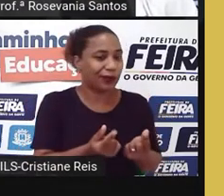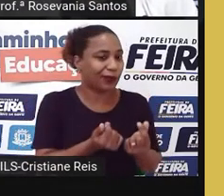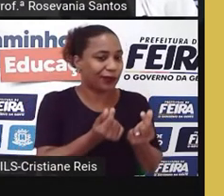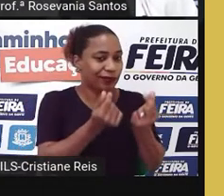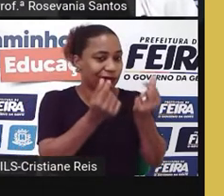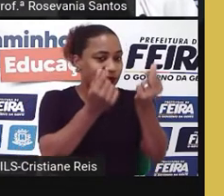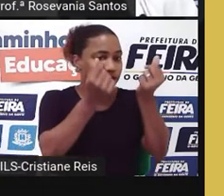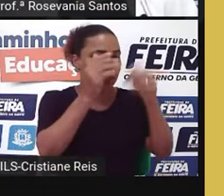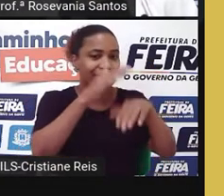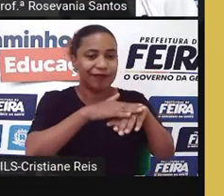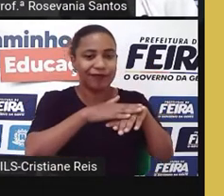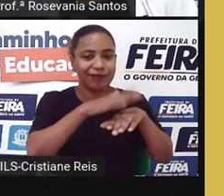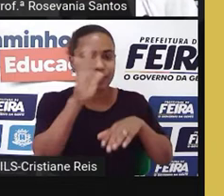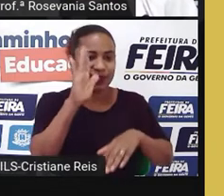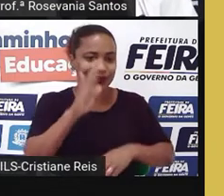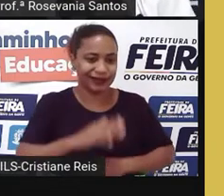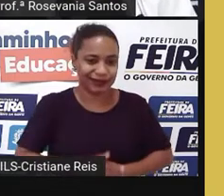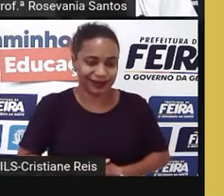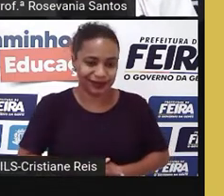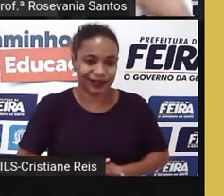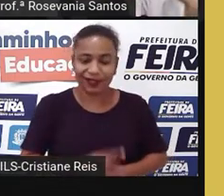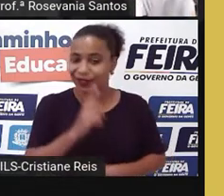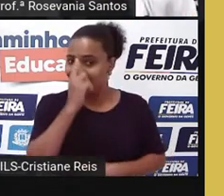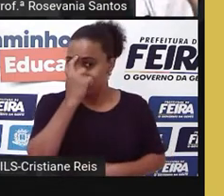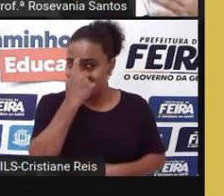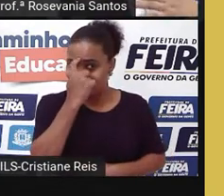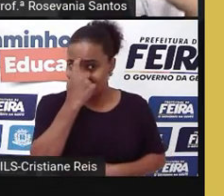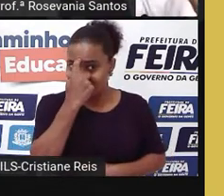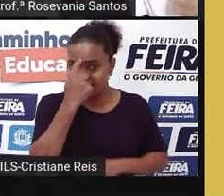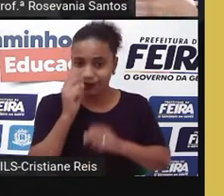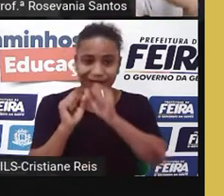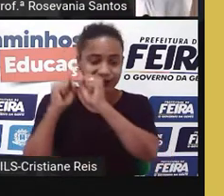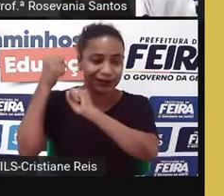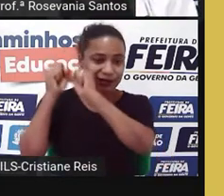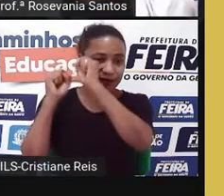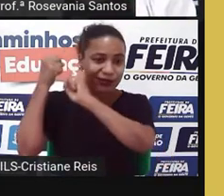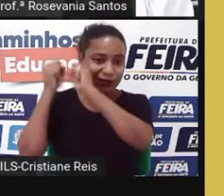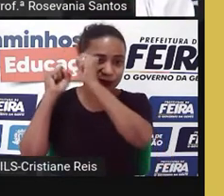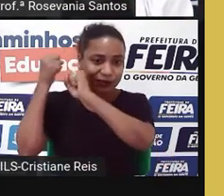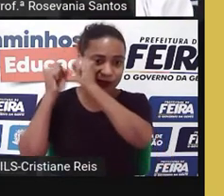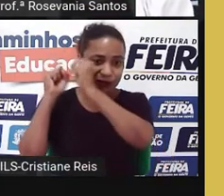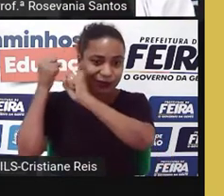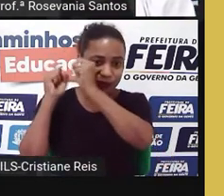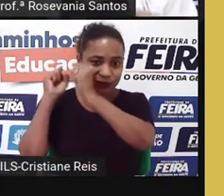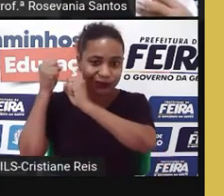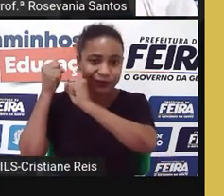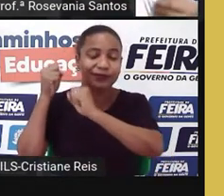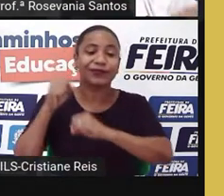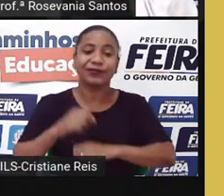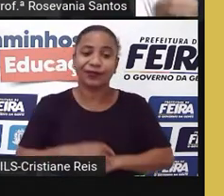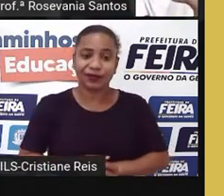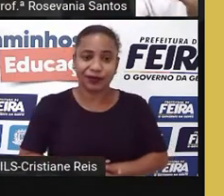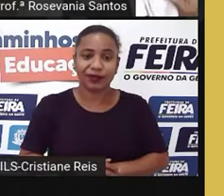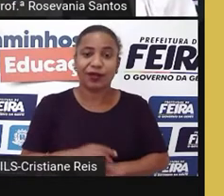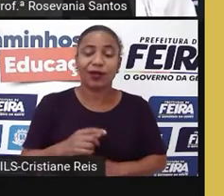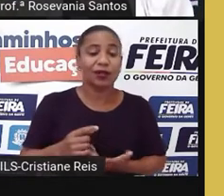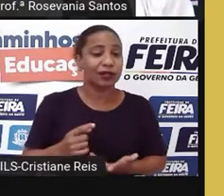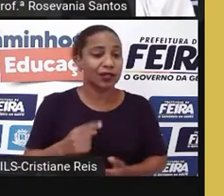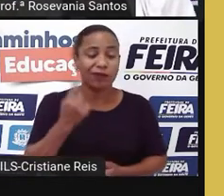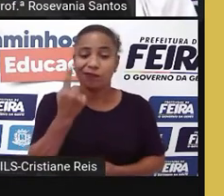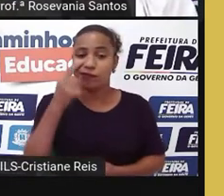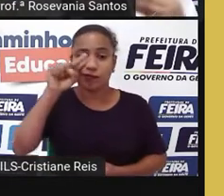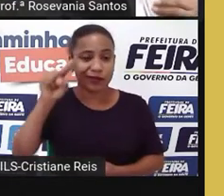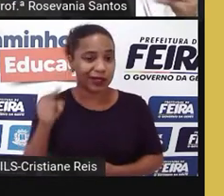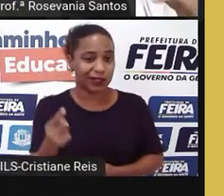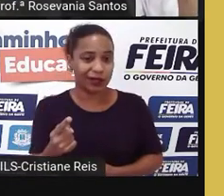indústrias, né? Que também pautada naquela utilização da grande quantidade de habitantes, que é 1 bilhão e 400 milhões